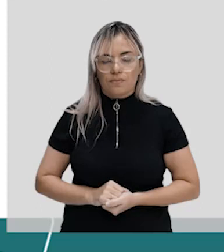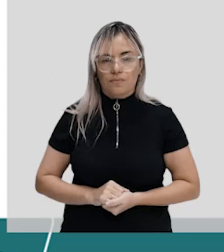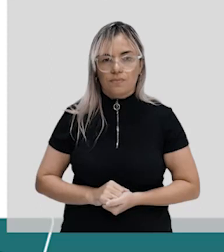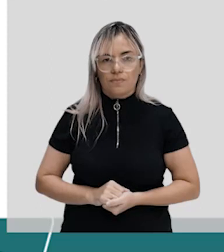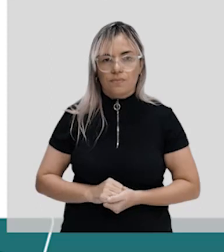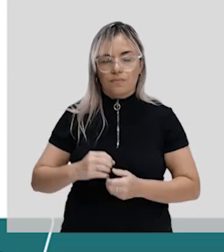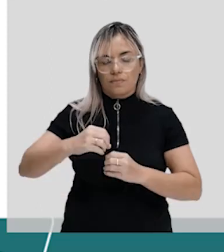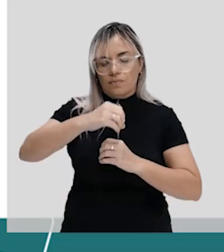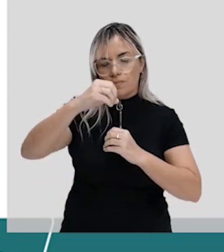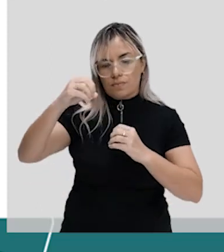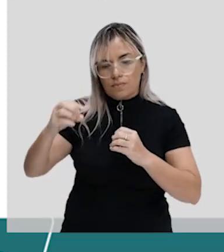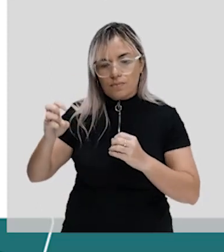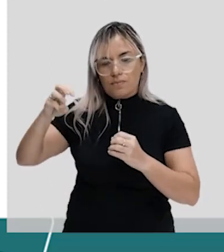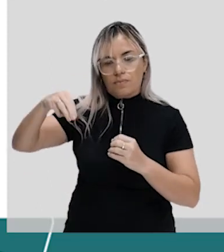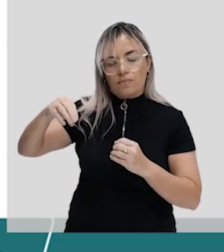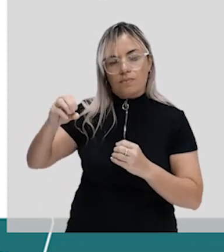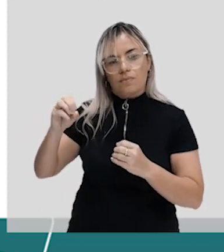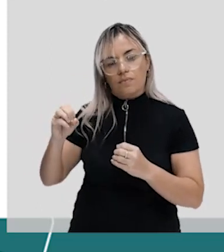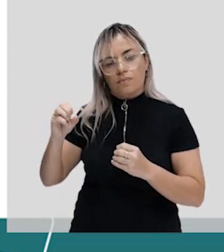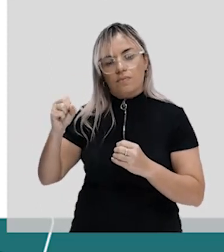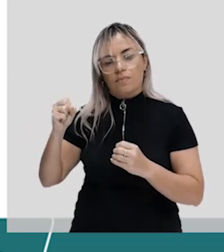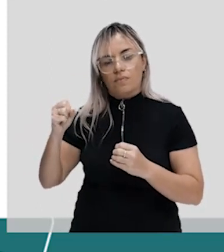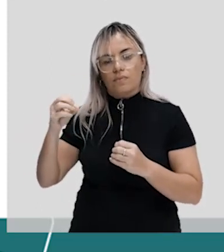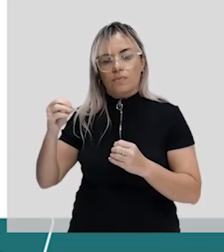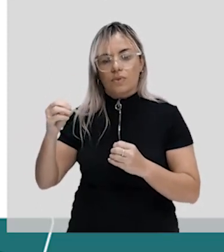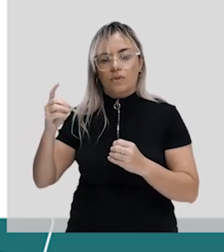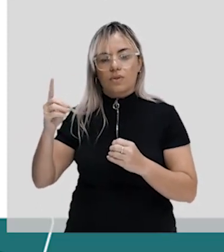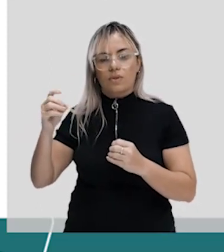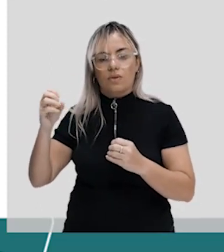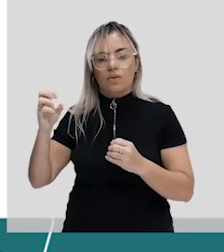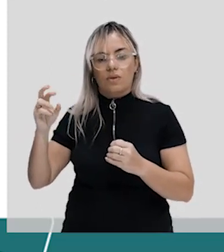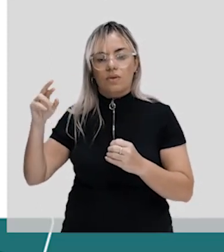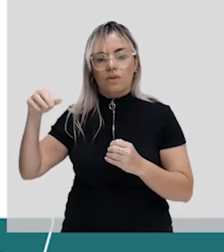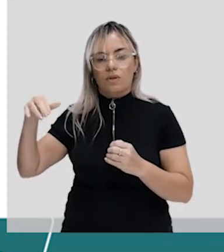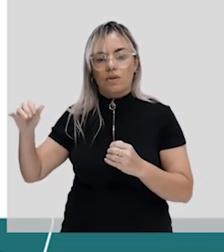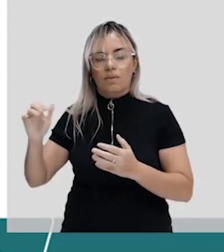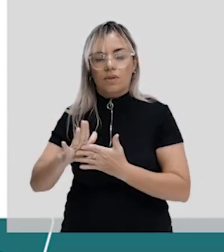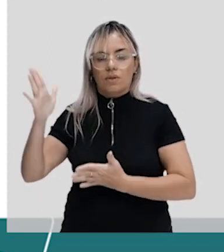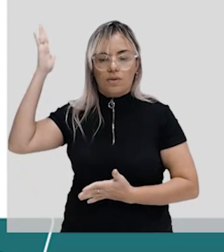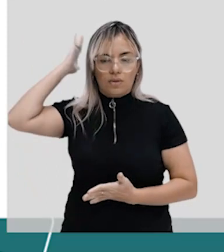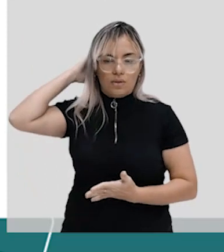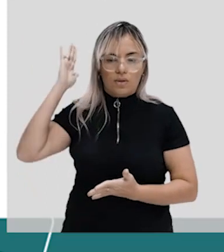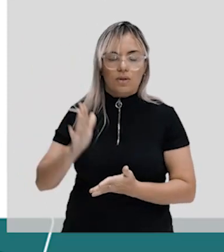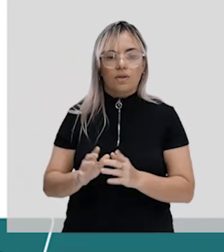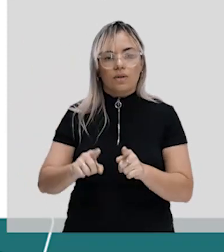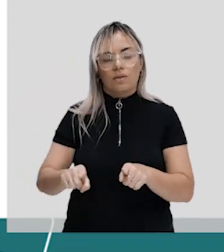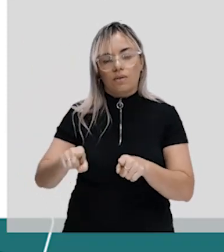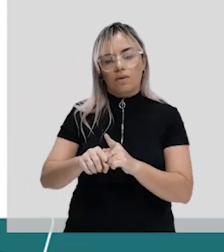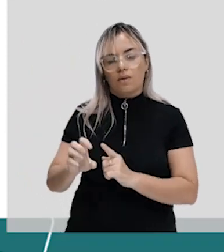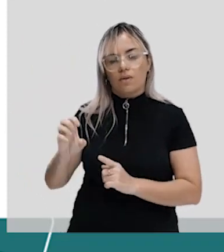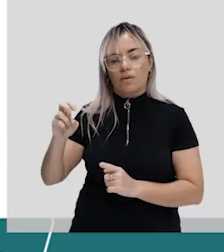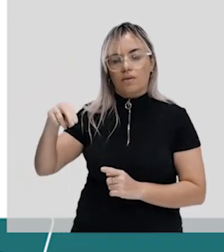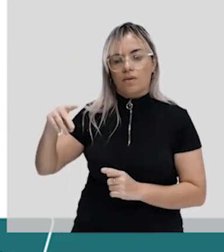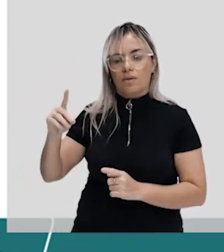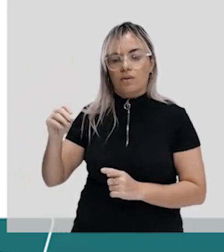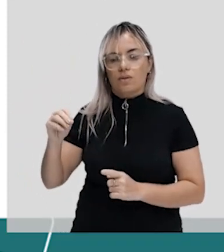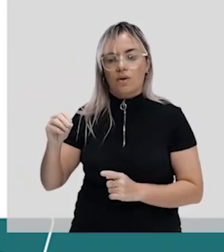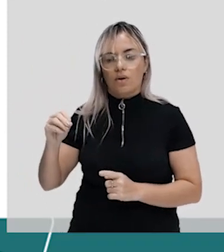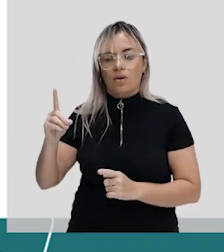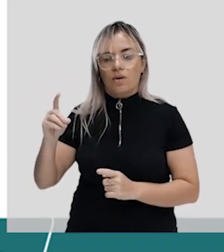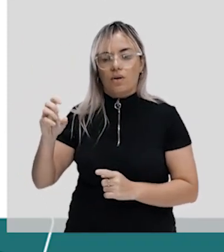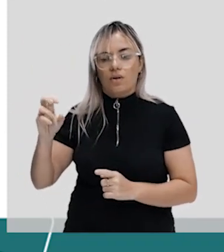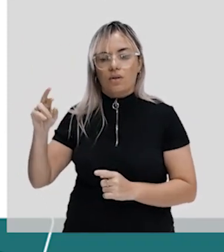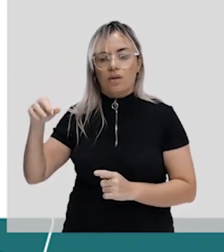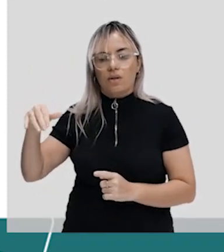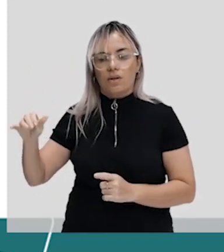folhetos, mesoderma, tá? Células do mesoderma dorsal e do endoderma anterior, elas liberam substâncias